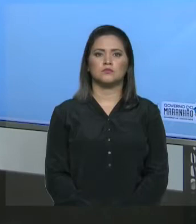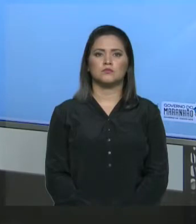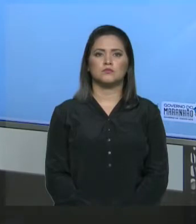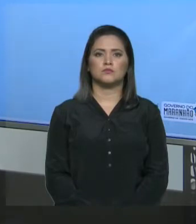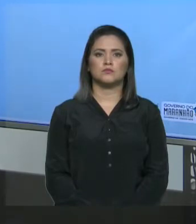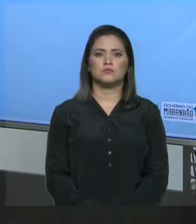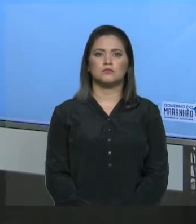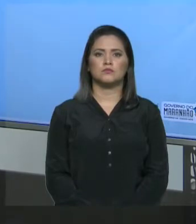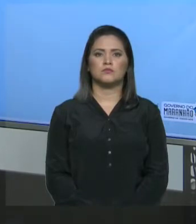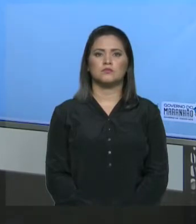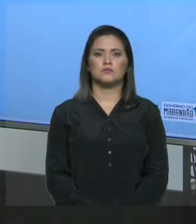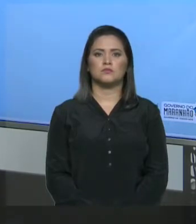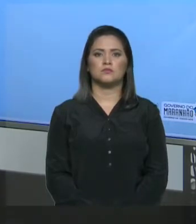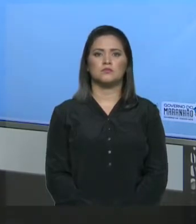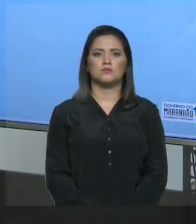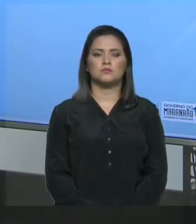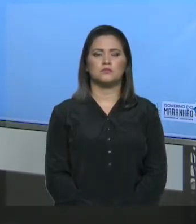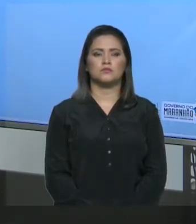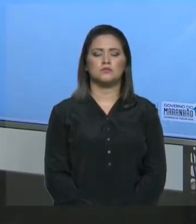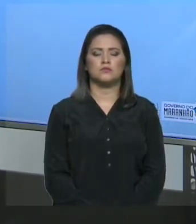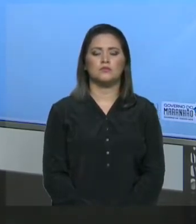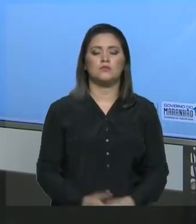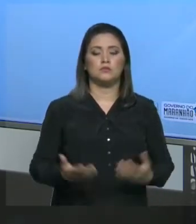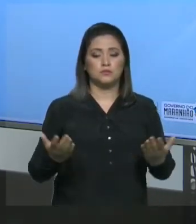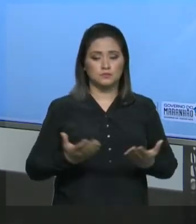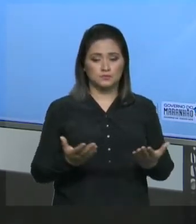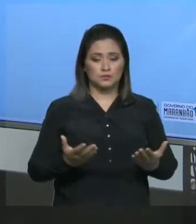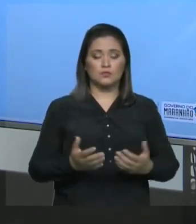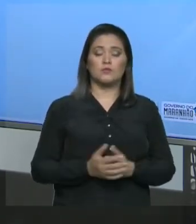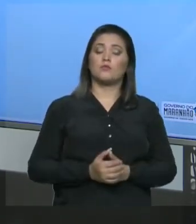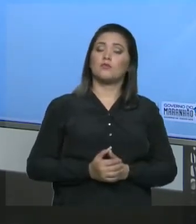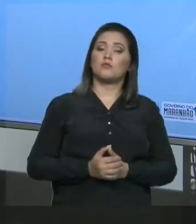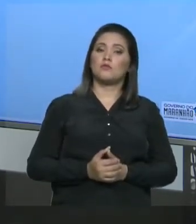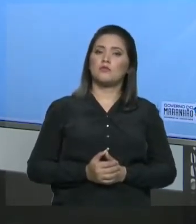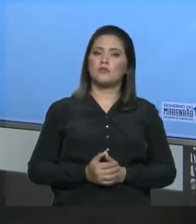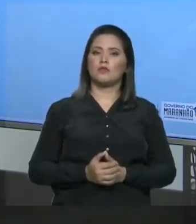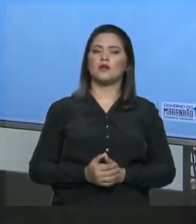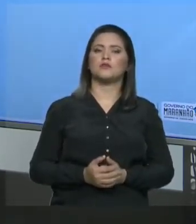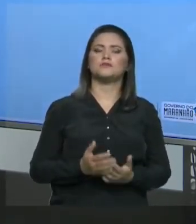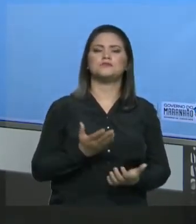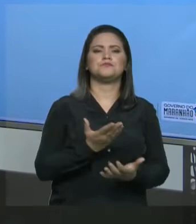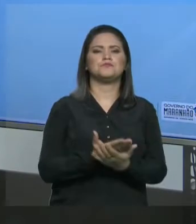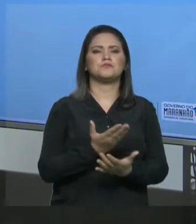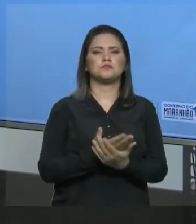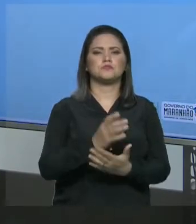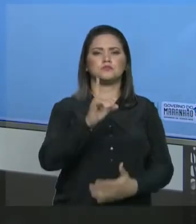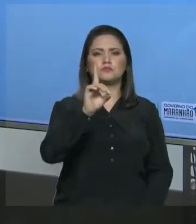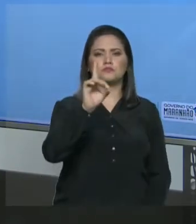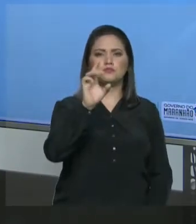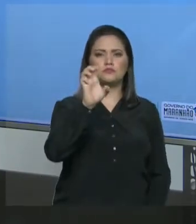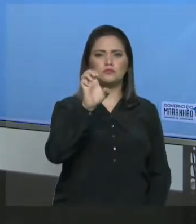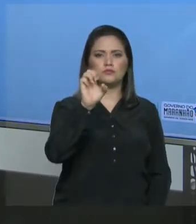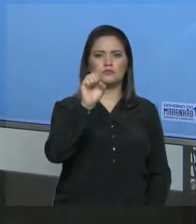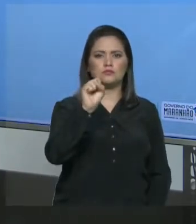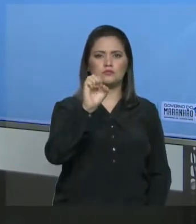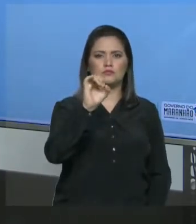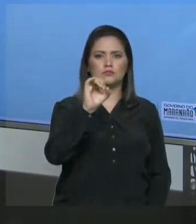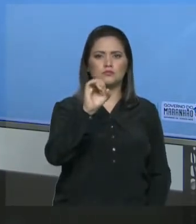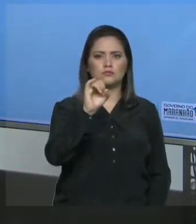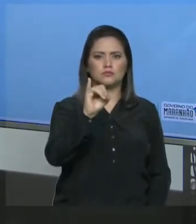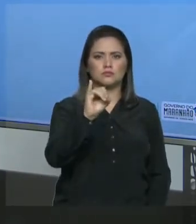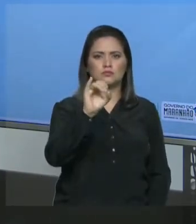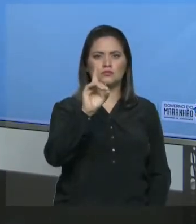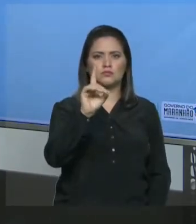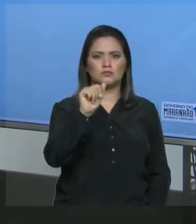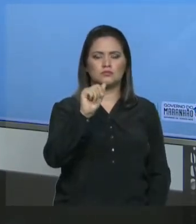é a densidade. Densidade é outra concentração de solução. Essa concentração,